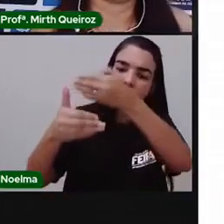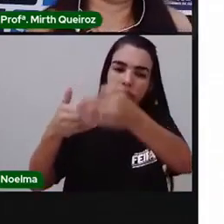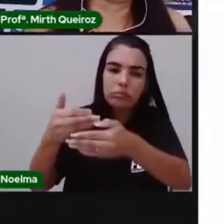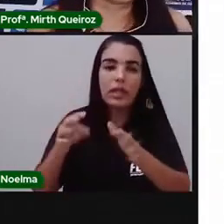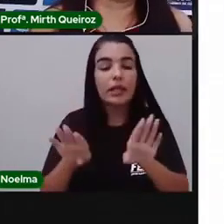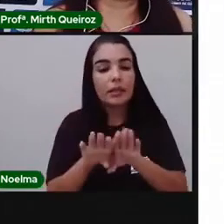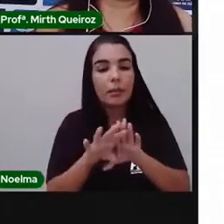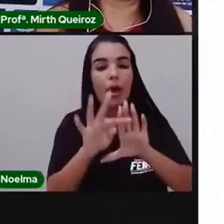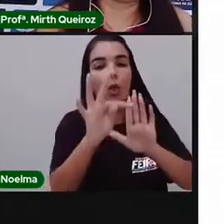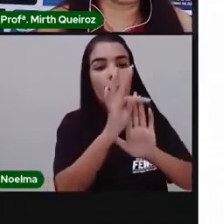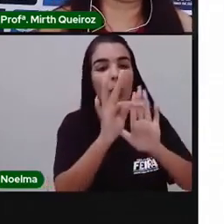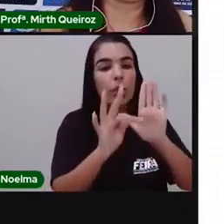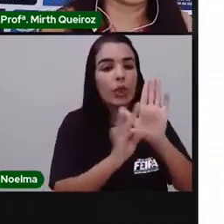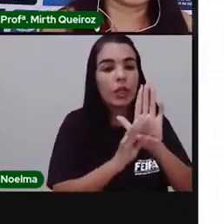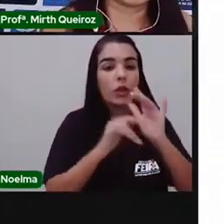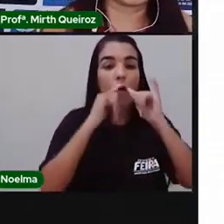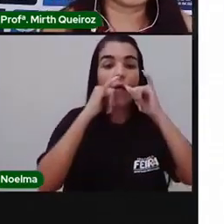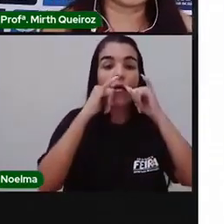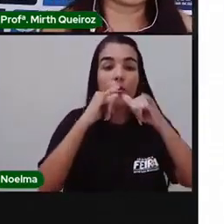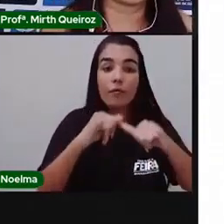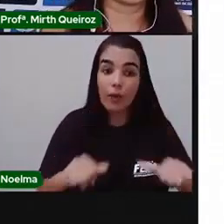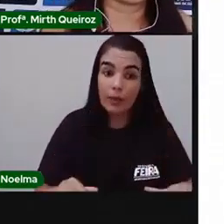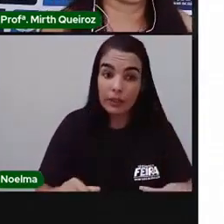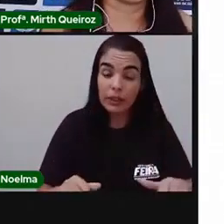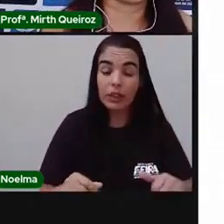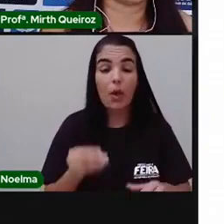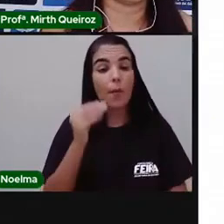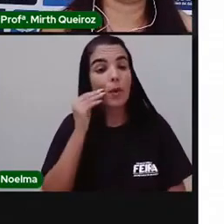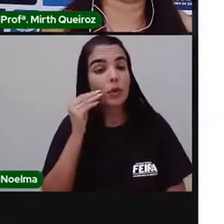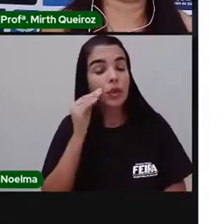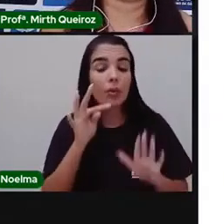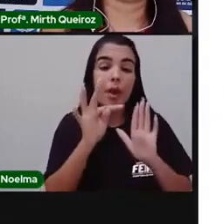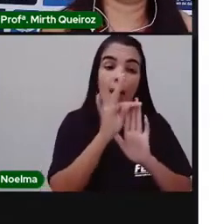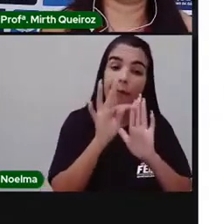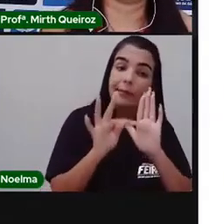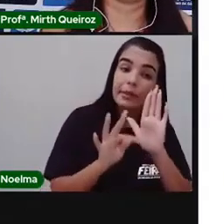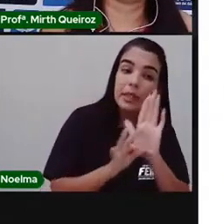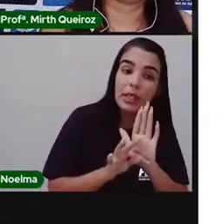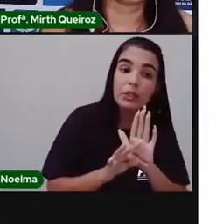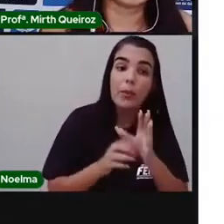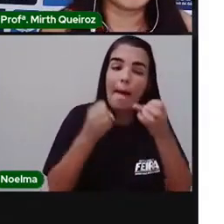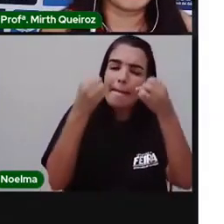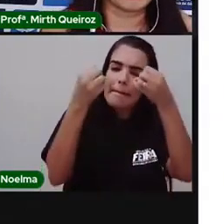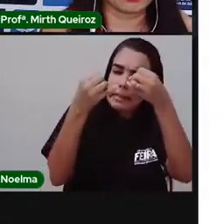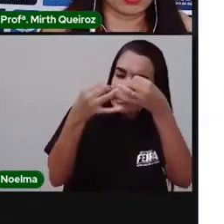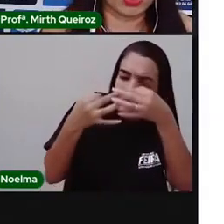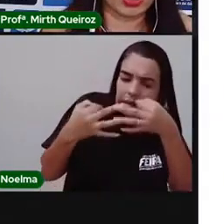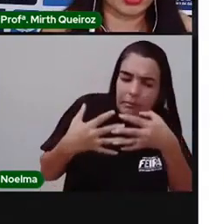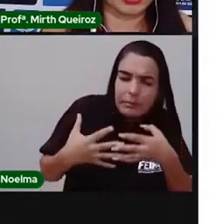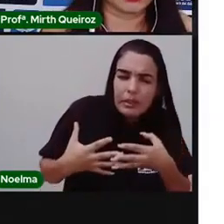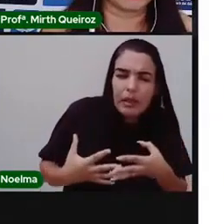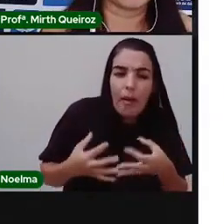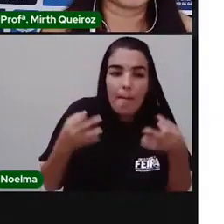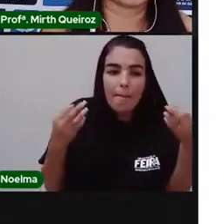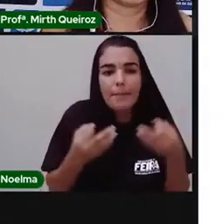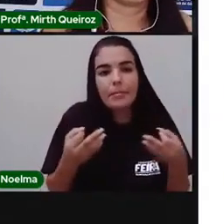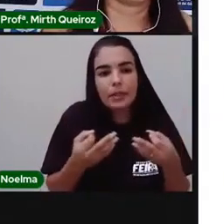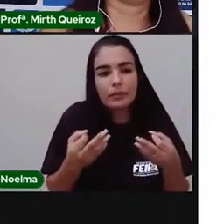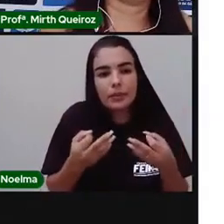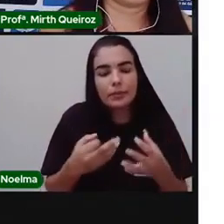informativo, que é um texto mais científico. Científico, dizemos assim, né? Sobre o que é o tangrã.